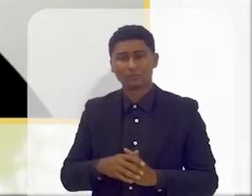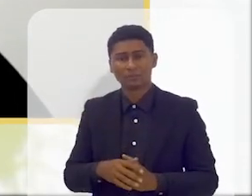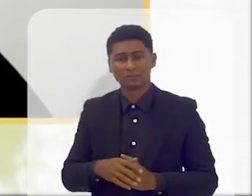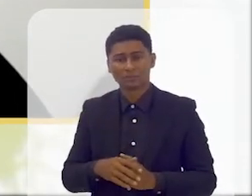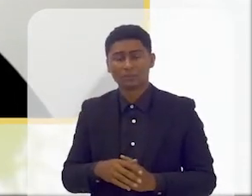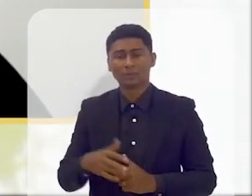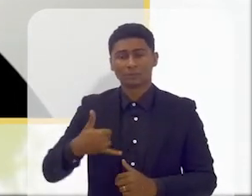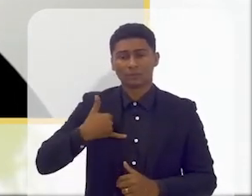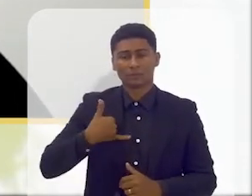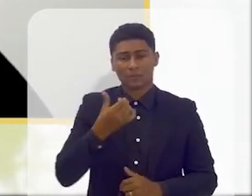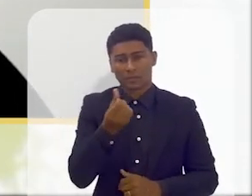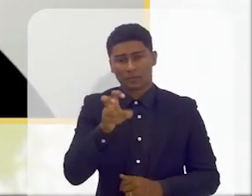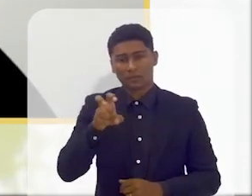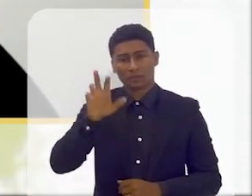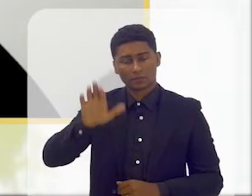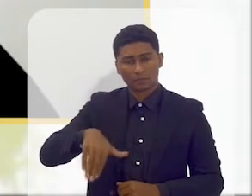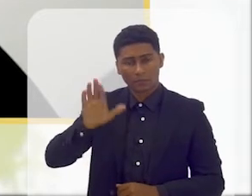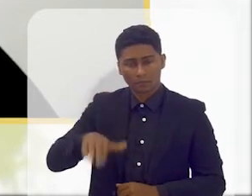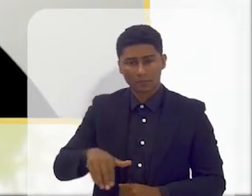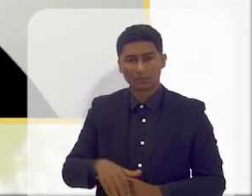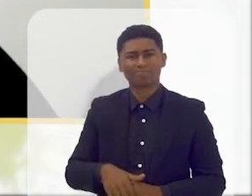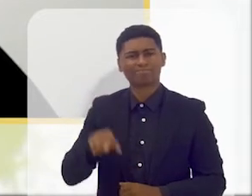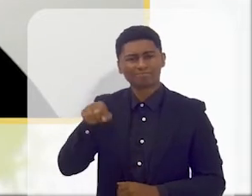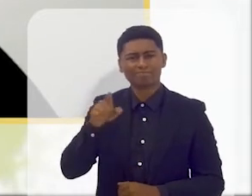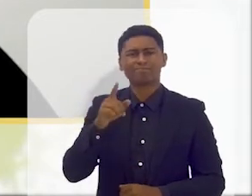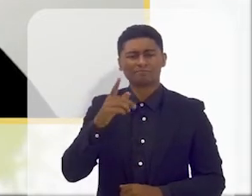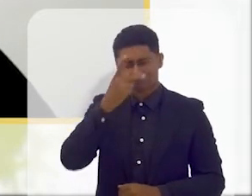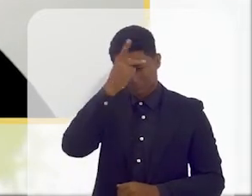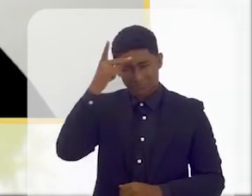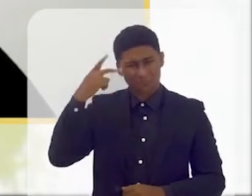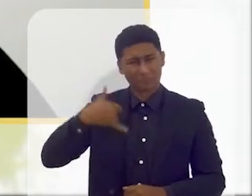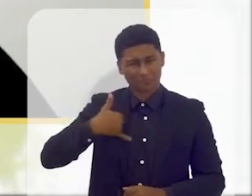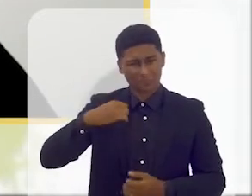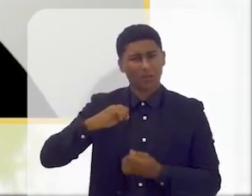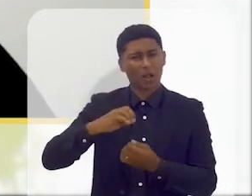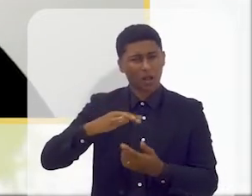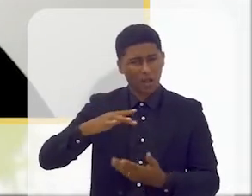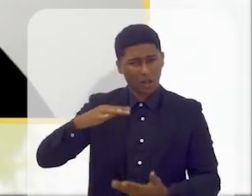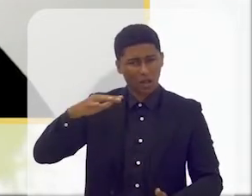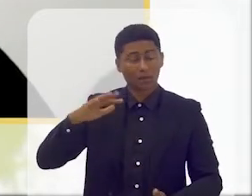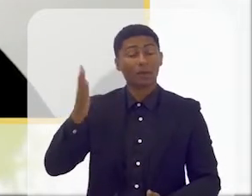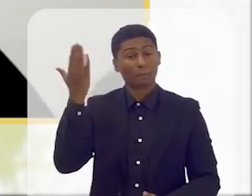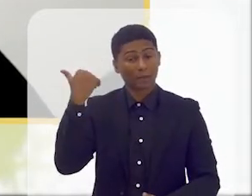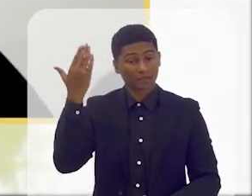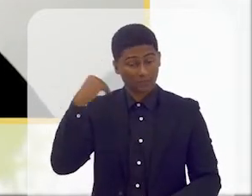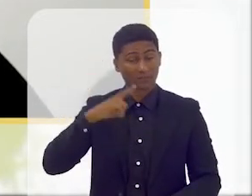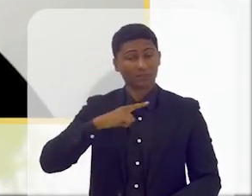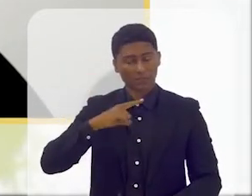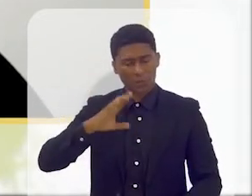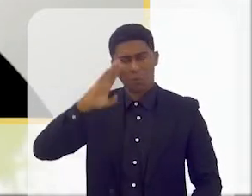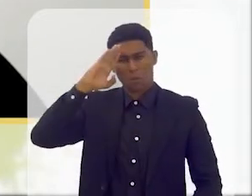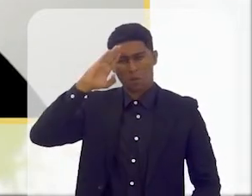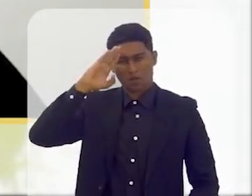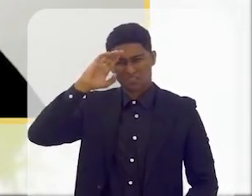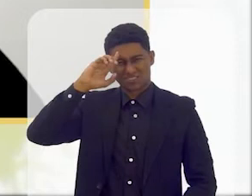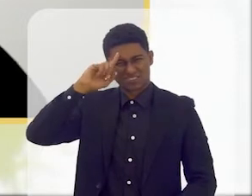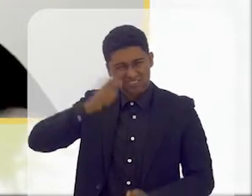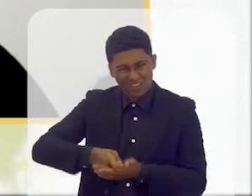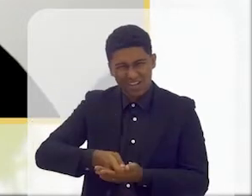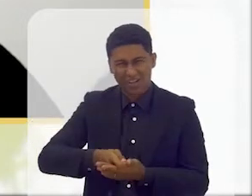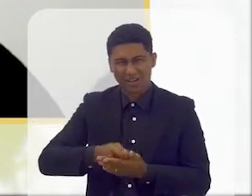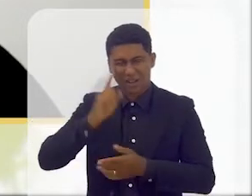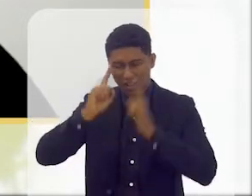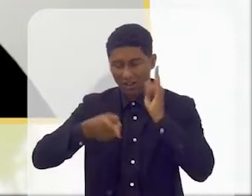65 anos, extremamente envelhecido, e nós passámos por uma ditadura, portanto nós temos pessoas que